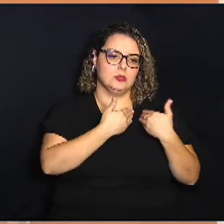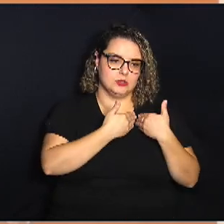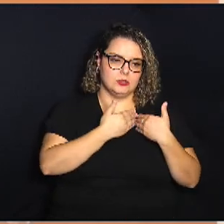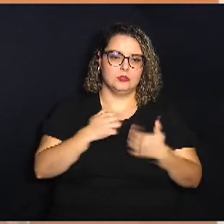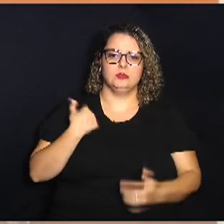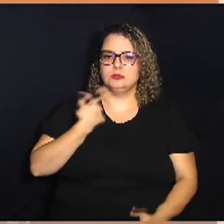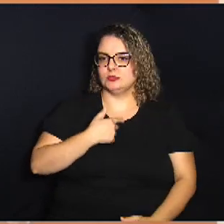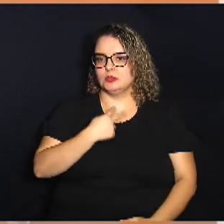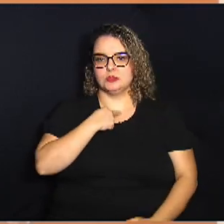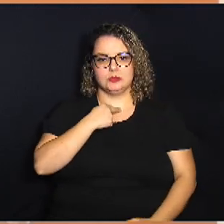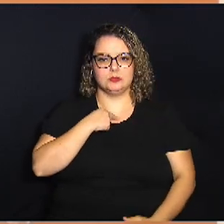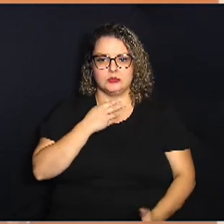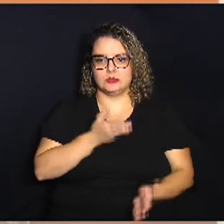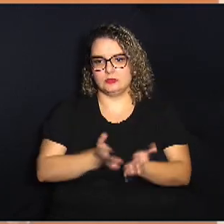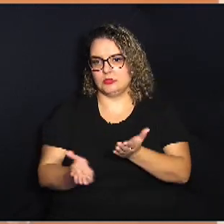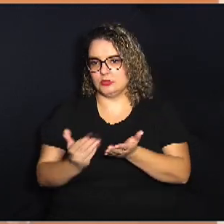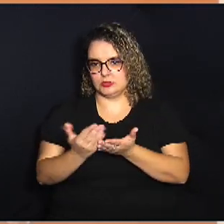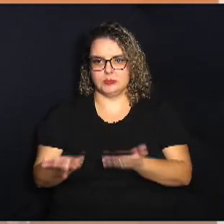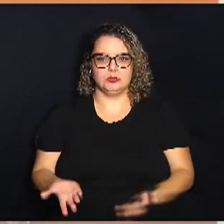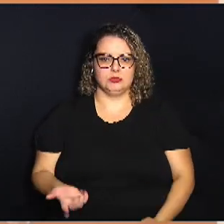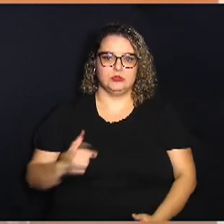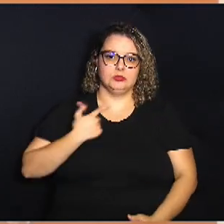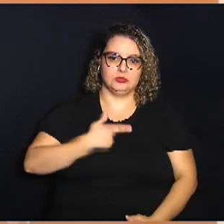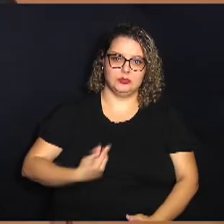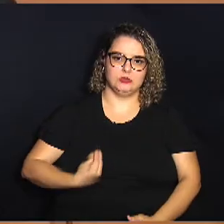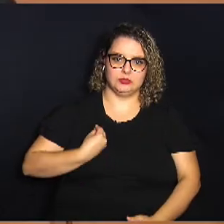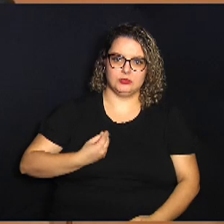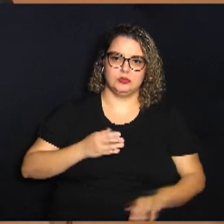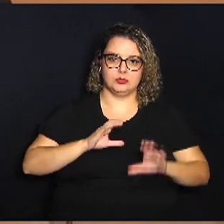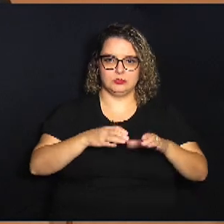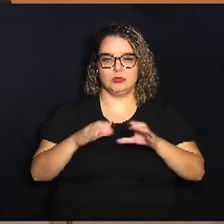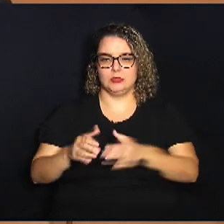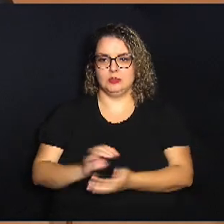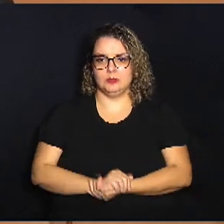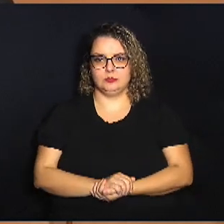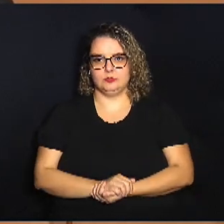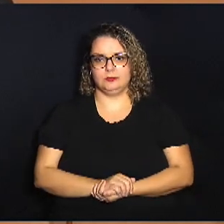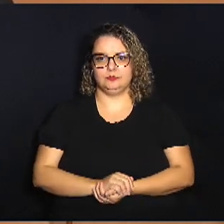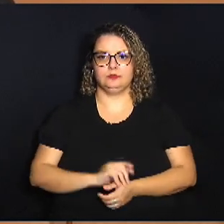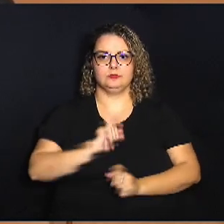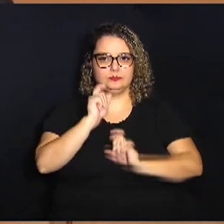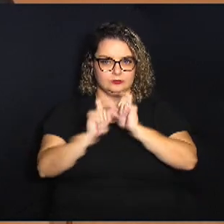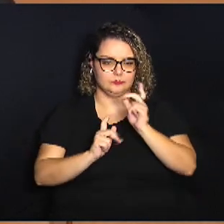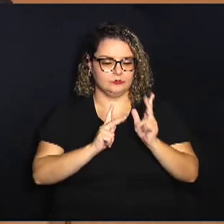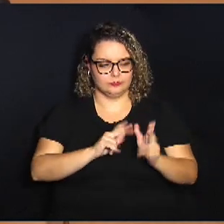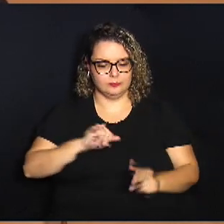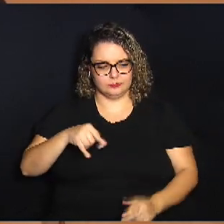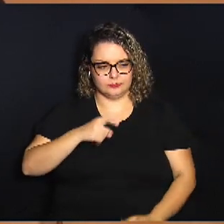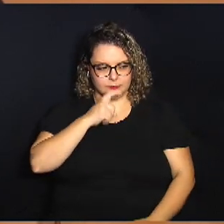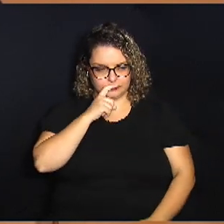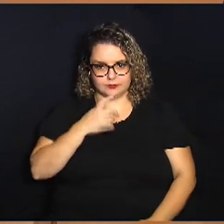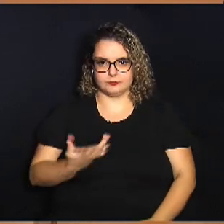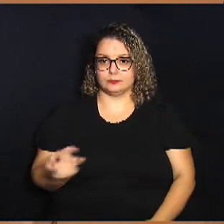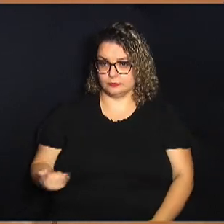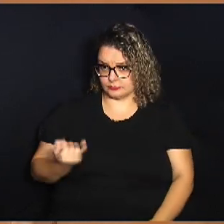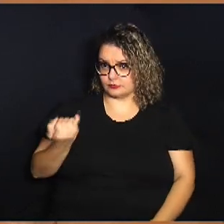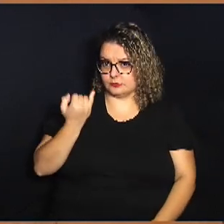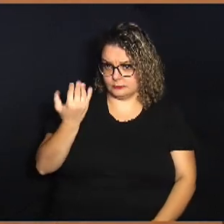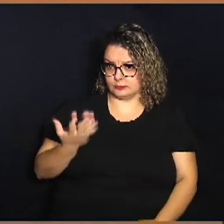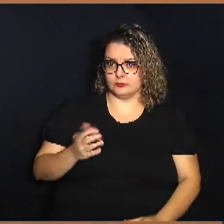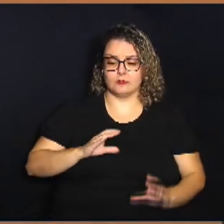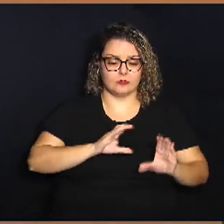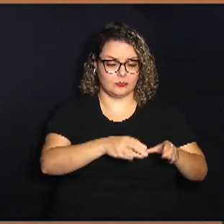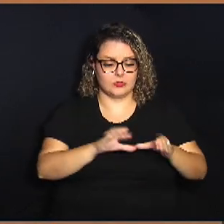não podemos nos furtarmos de estarmos presentes nas comissões Repetir as palavras do vereador Jorge Schneider da importância das